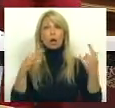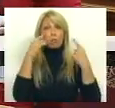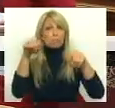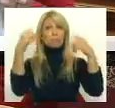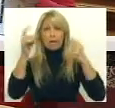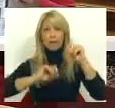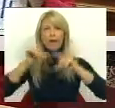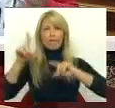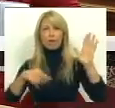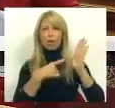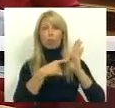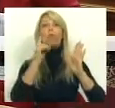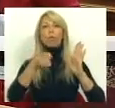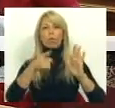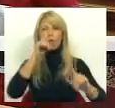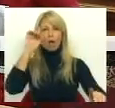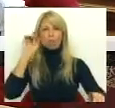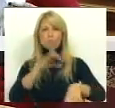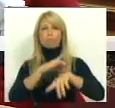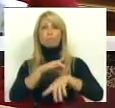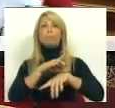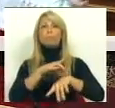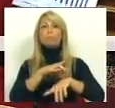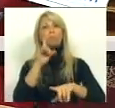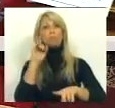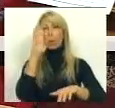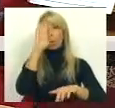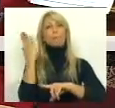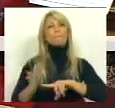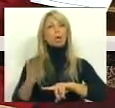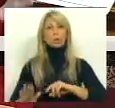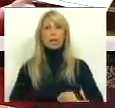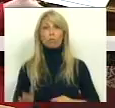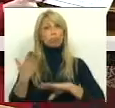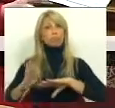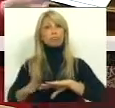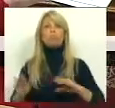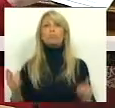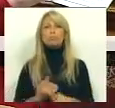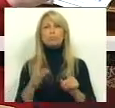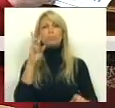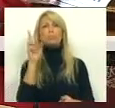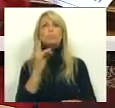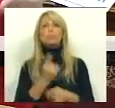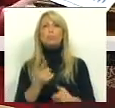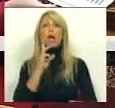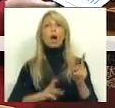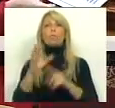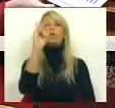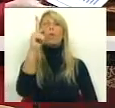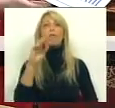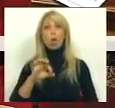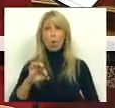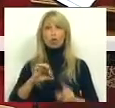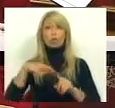neste gráfico é que se trata de obstinação e preconceito. Aliás, basta ver, quem é que aumentou o IVA de 8% para 16